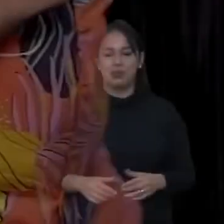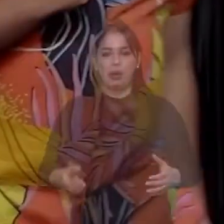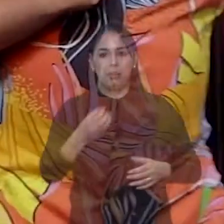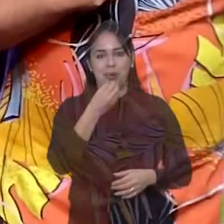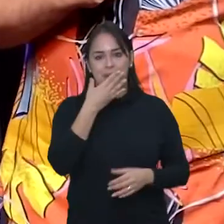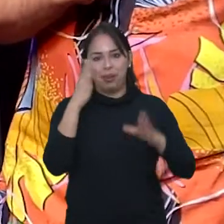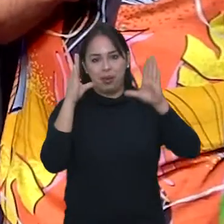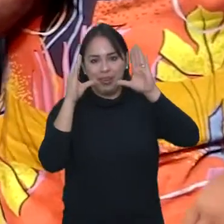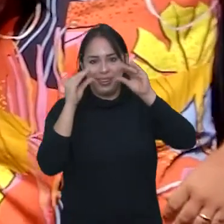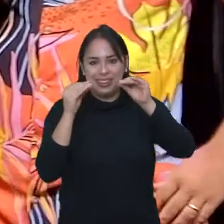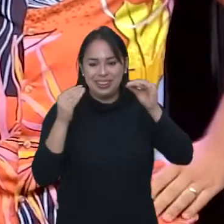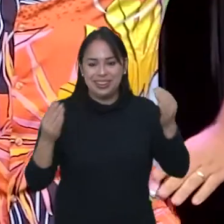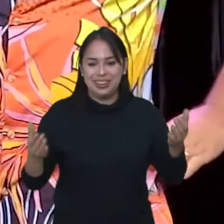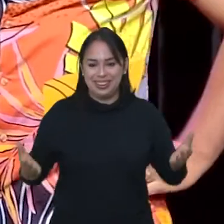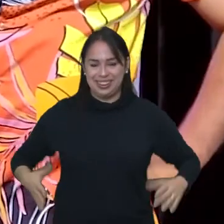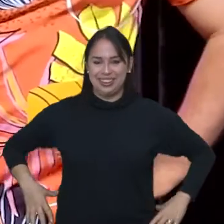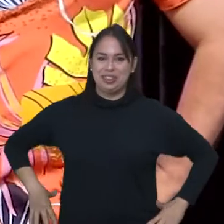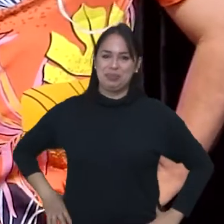Boa noite.